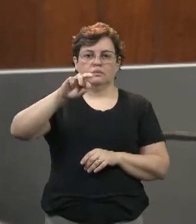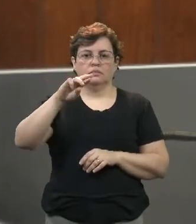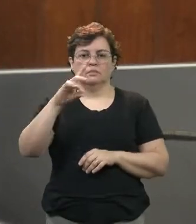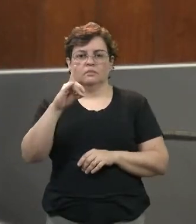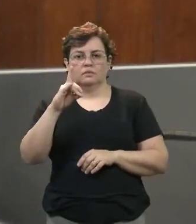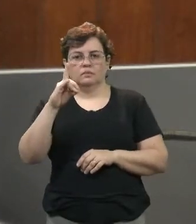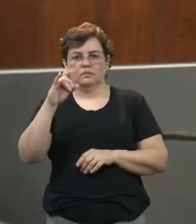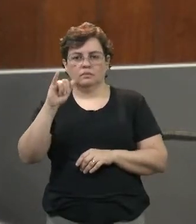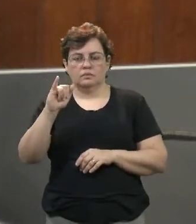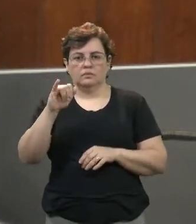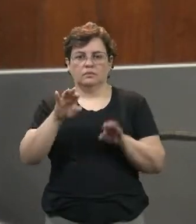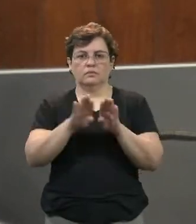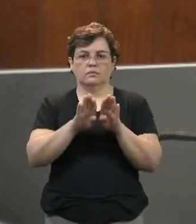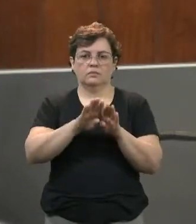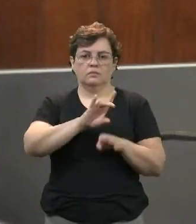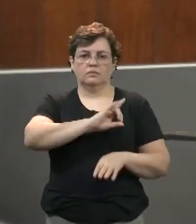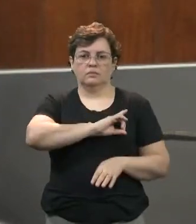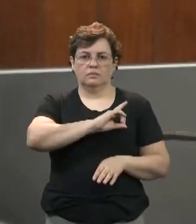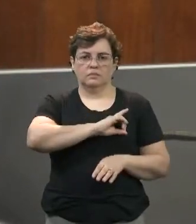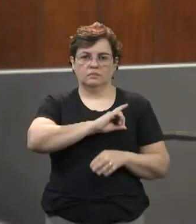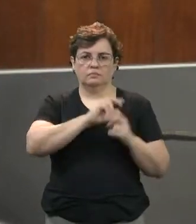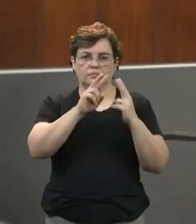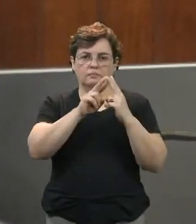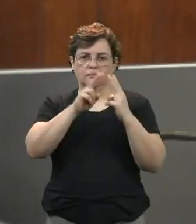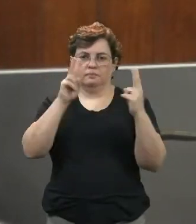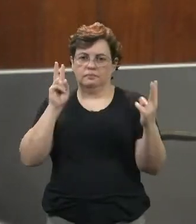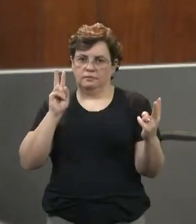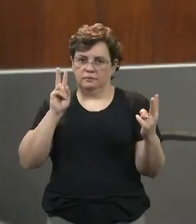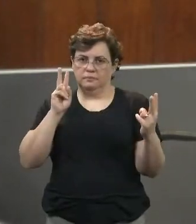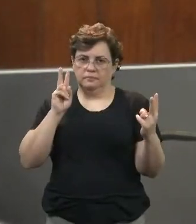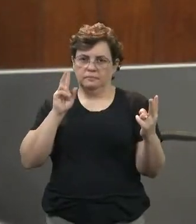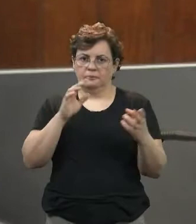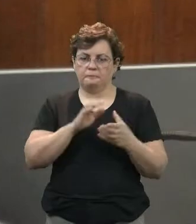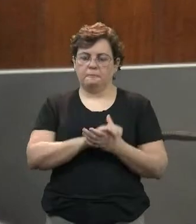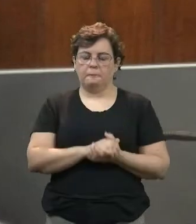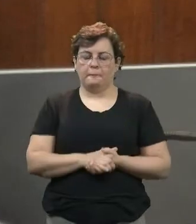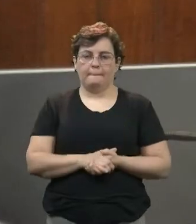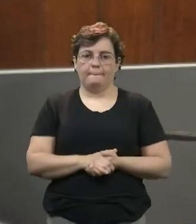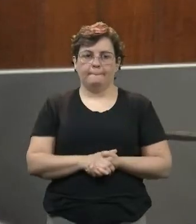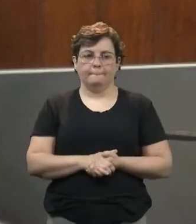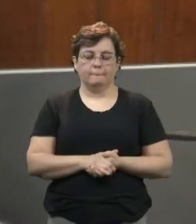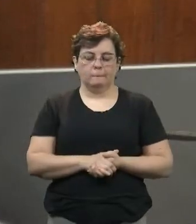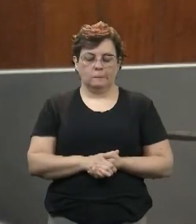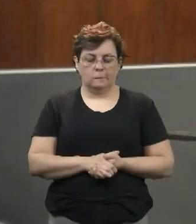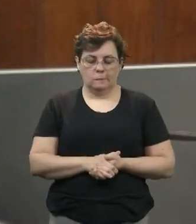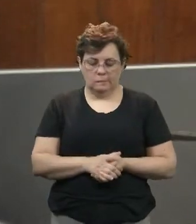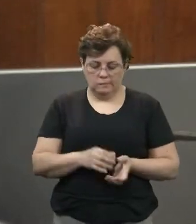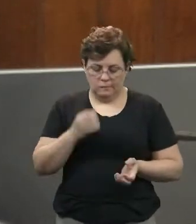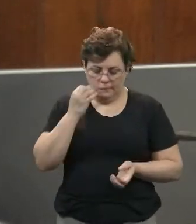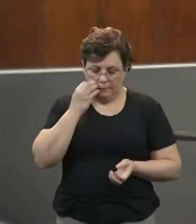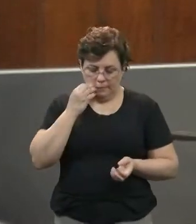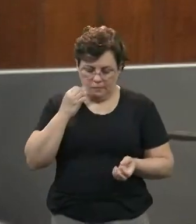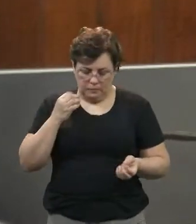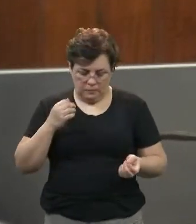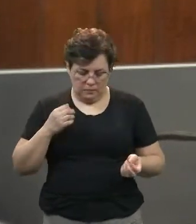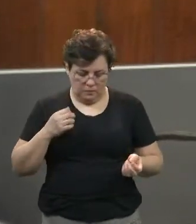e do vereador delegado Wilson Damasceno, que participam da audiência remotamente.